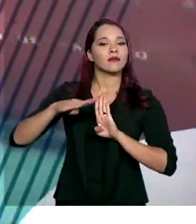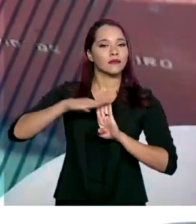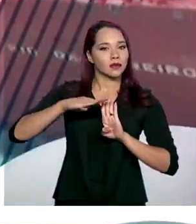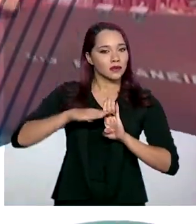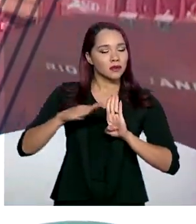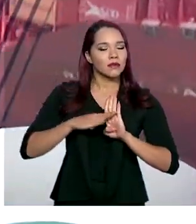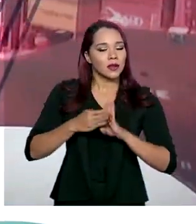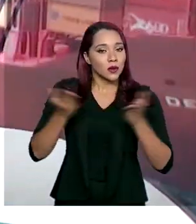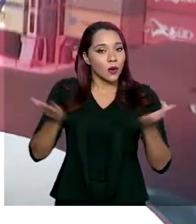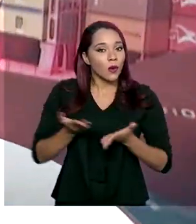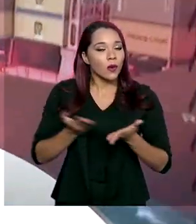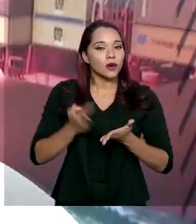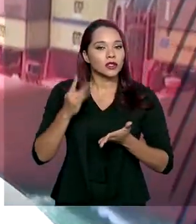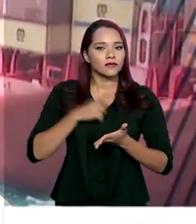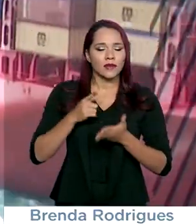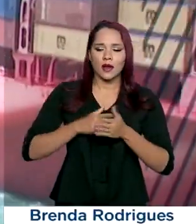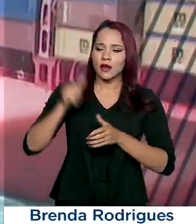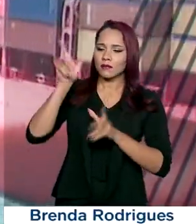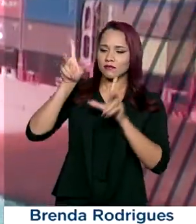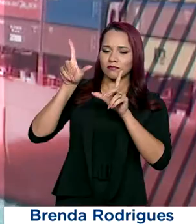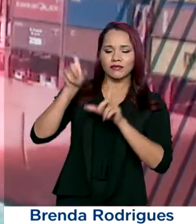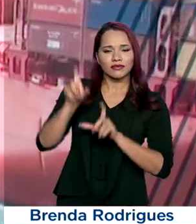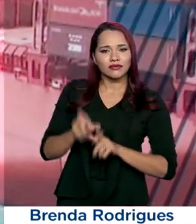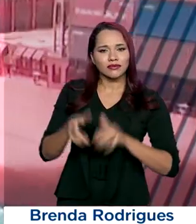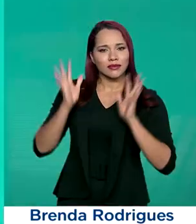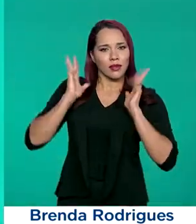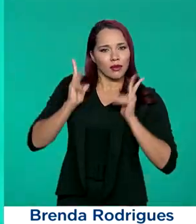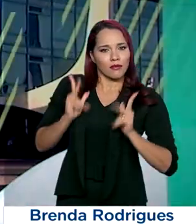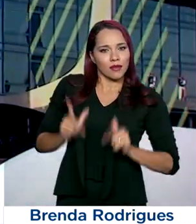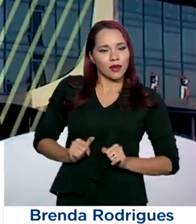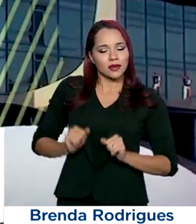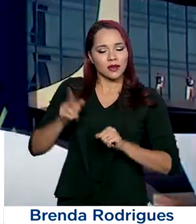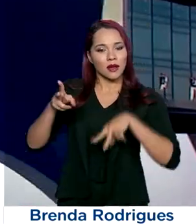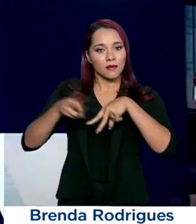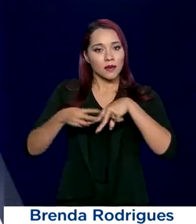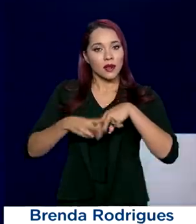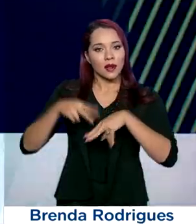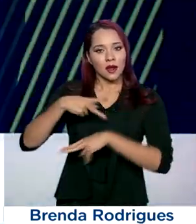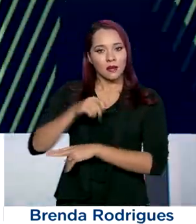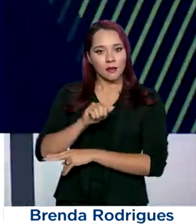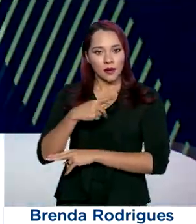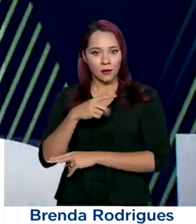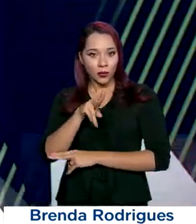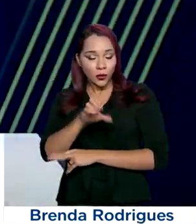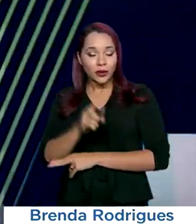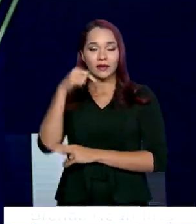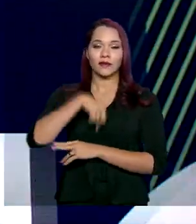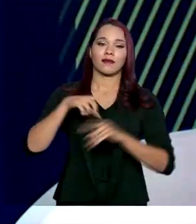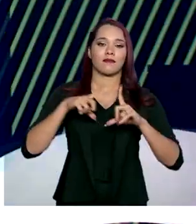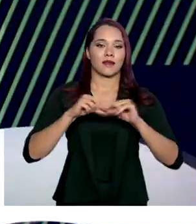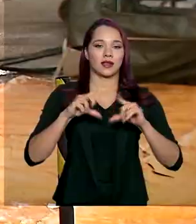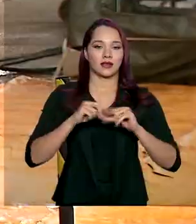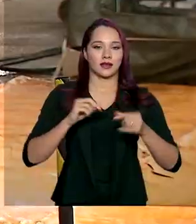Armadas fizeram hoje a descontaminação do complexo penitenciário da Papuda, aqui no Distrito Federal.